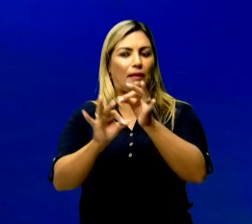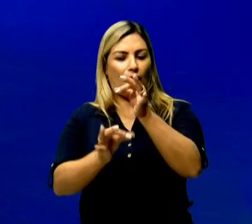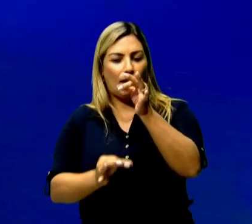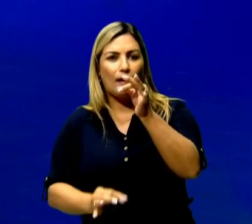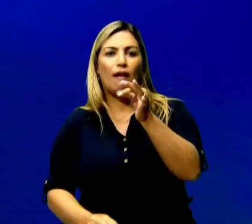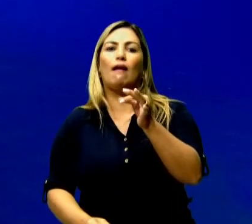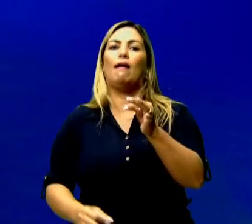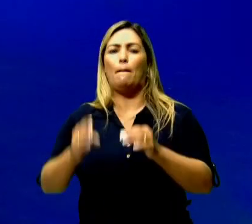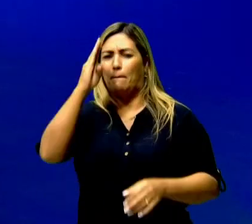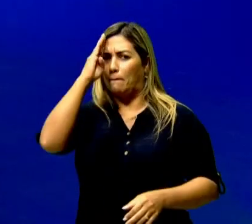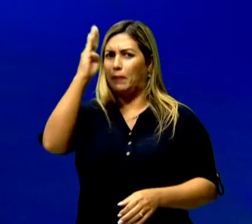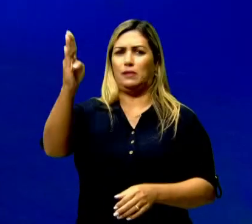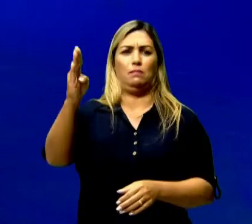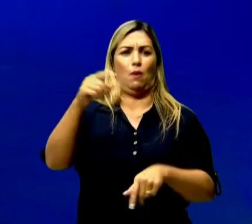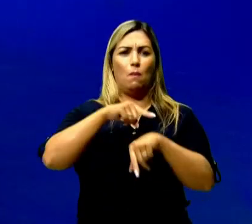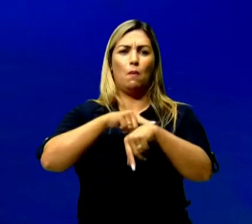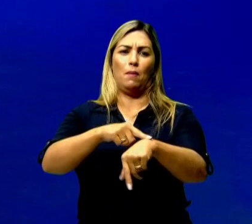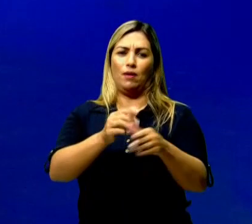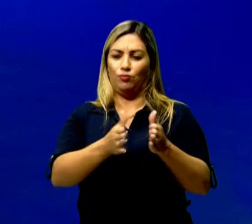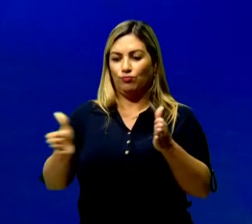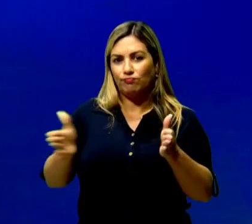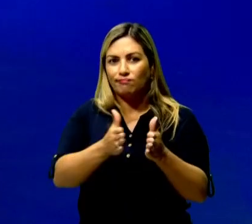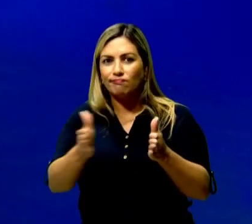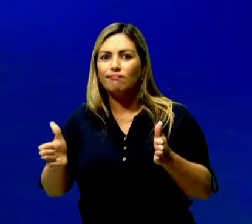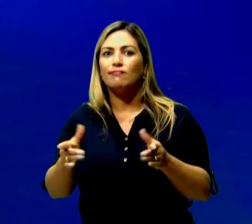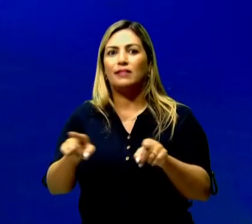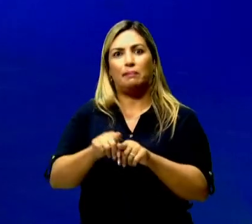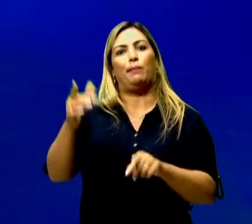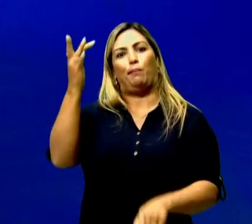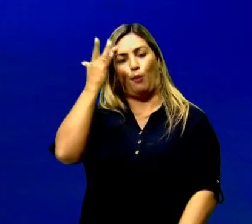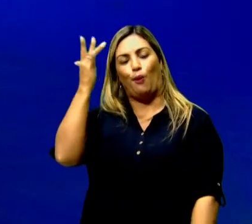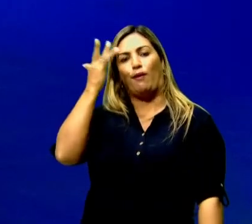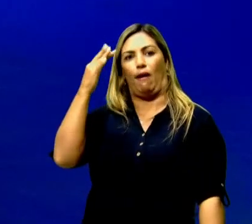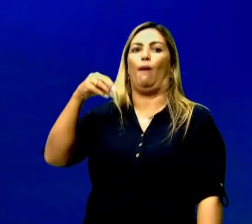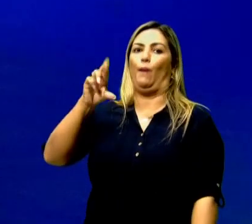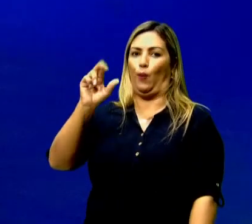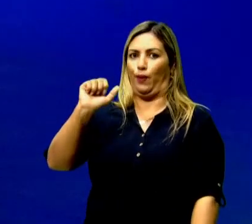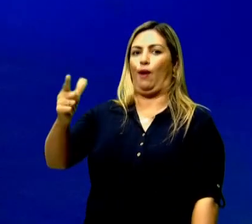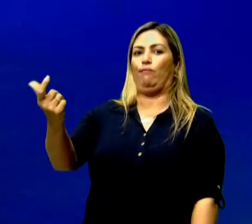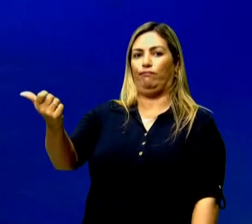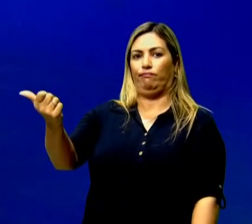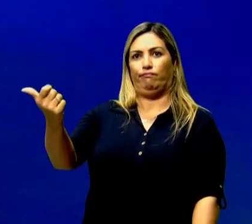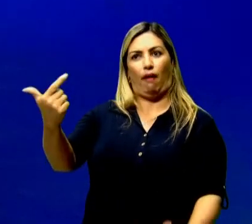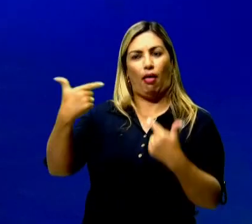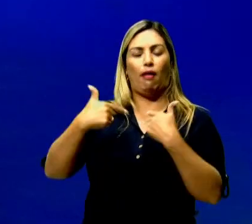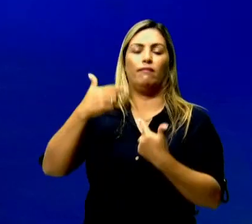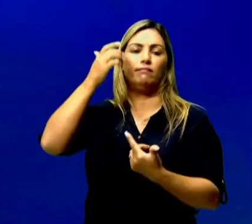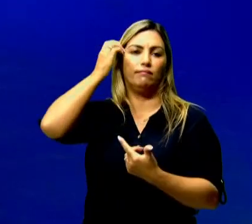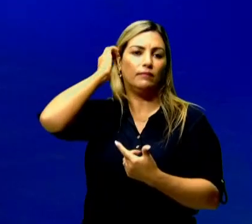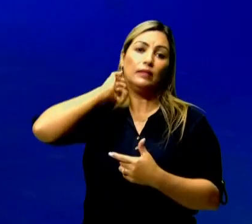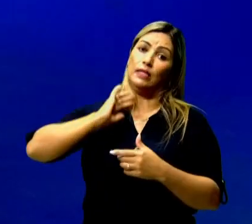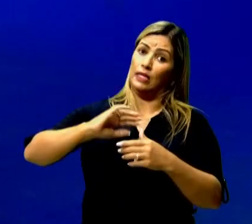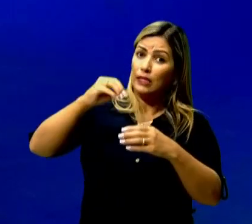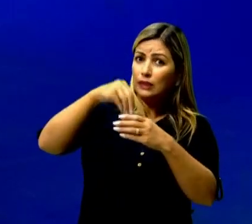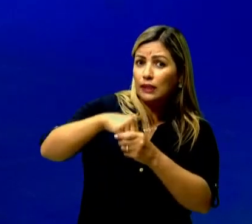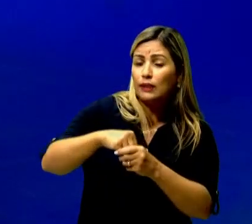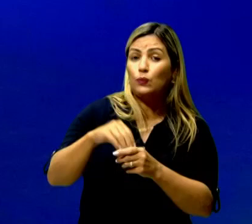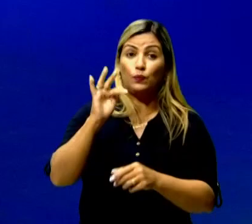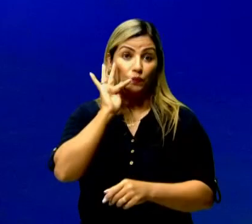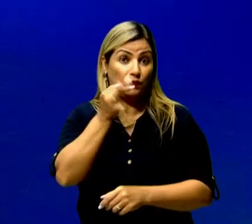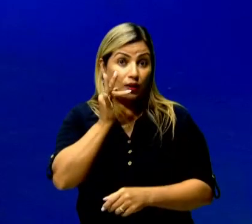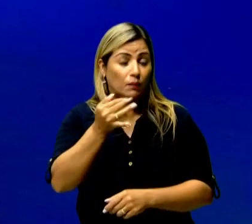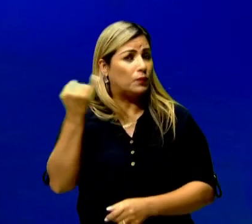quebra de expectativa para dar uma lição de moral na gente. E a lição de moral dentro da fábula, ela é